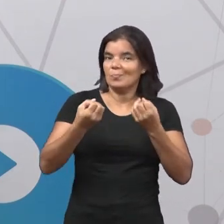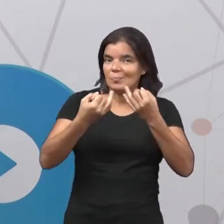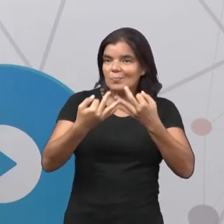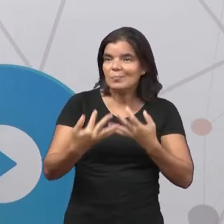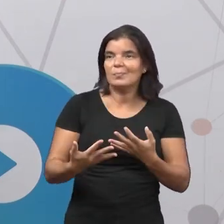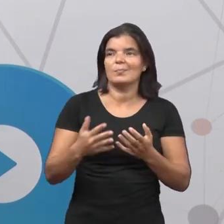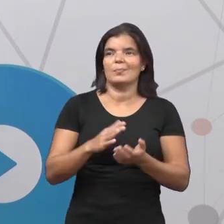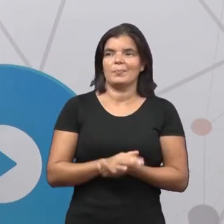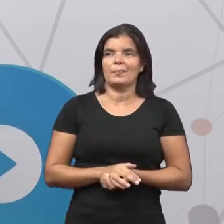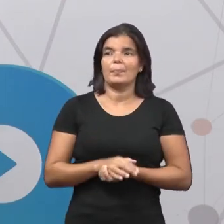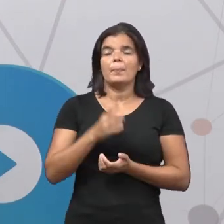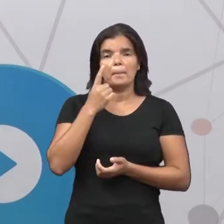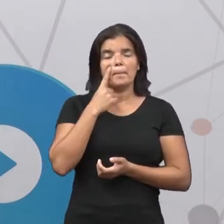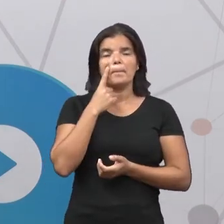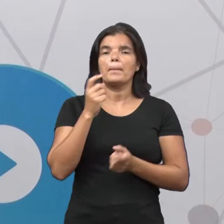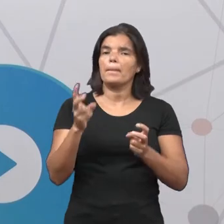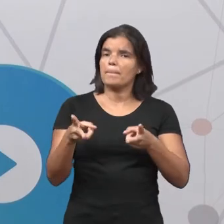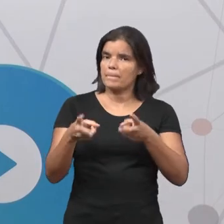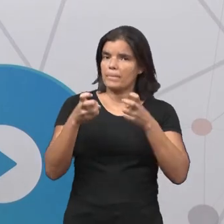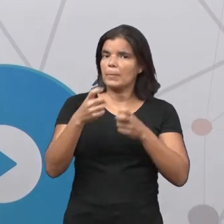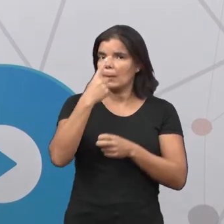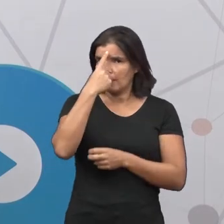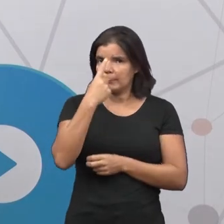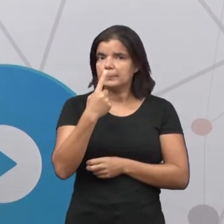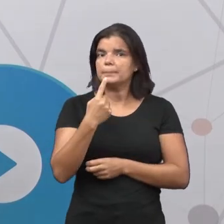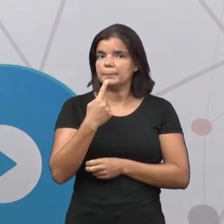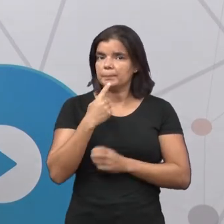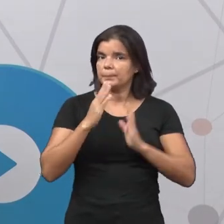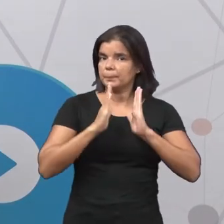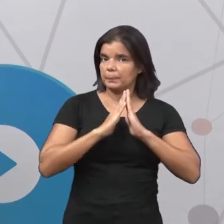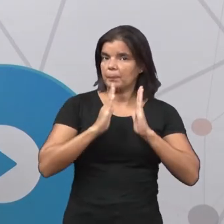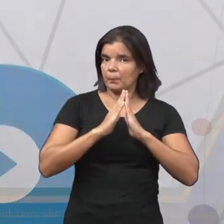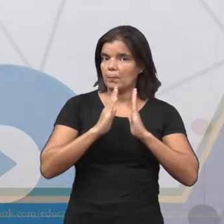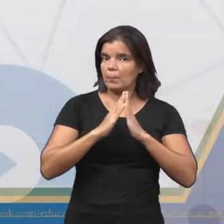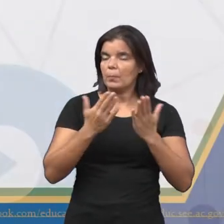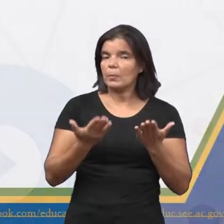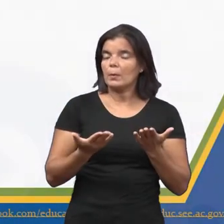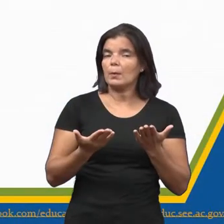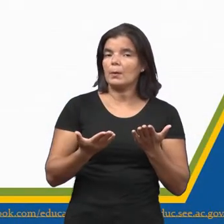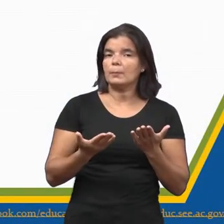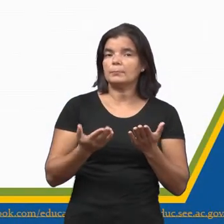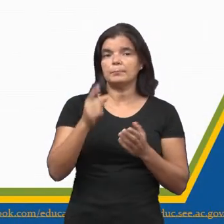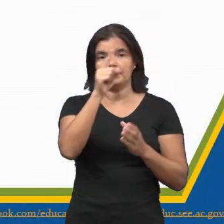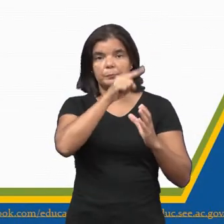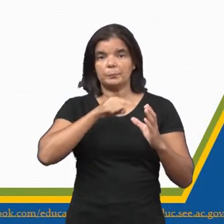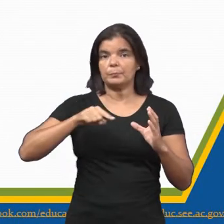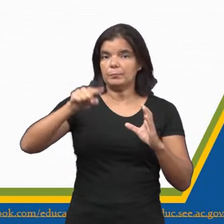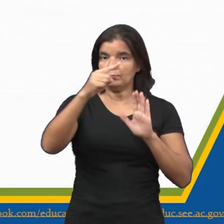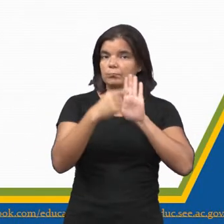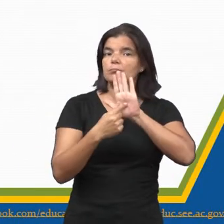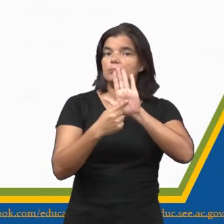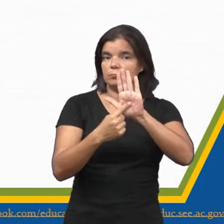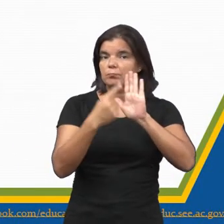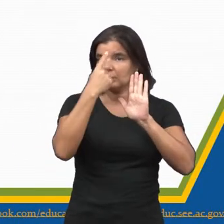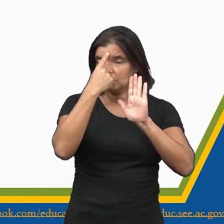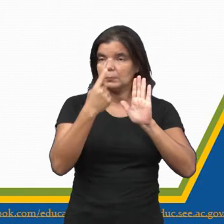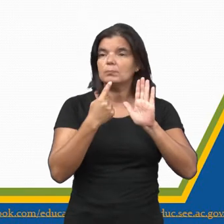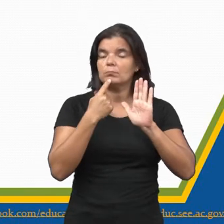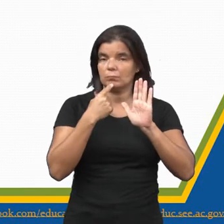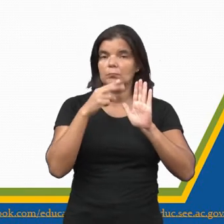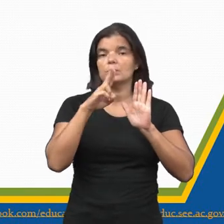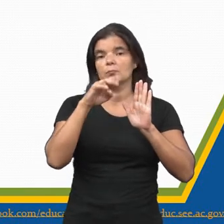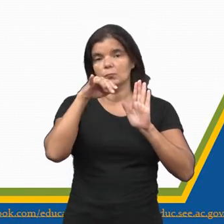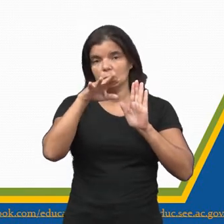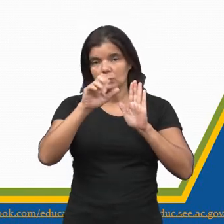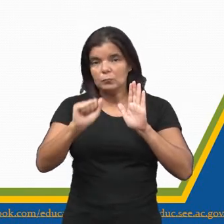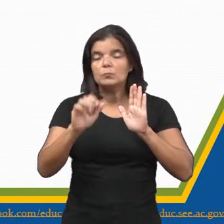E aqui vocês podem visualizar em casa justamente a logomarca da UNE, a União Nacional